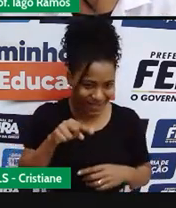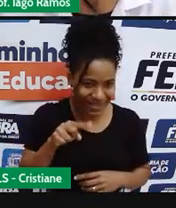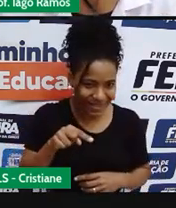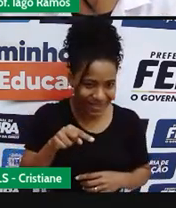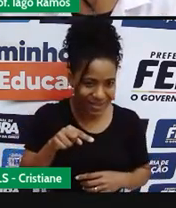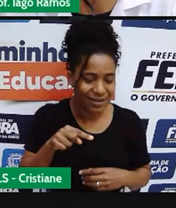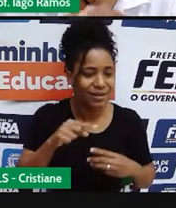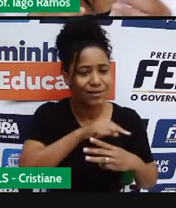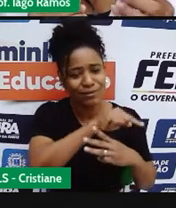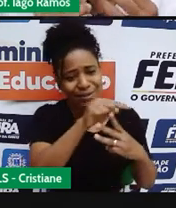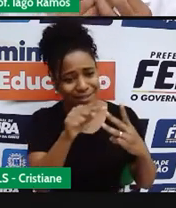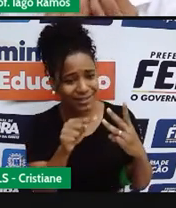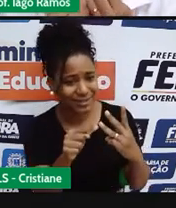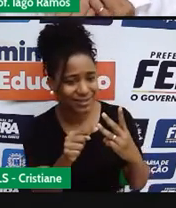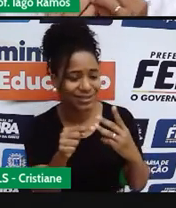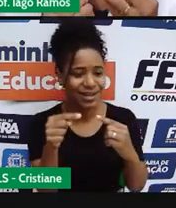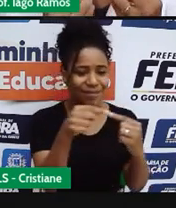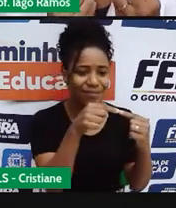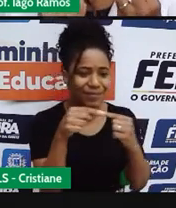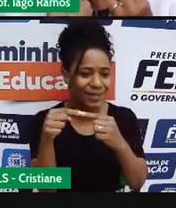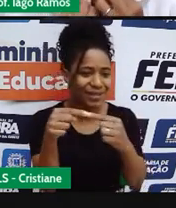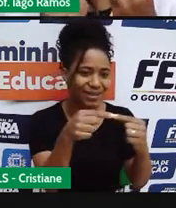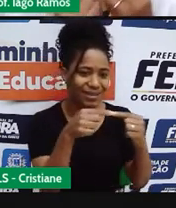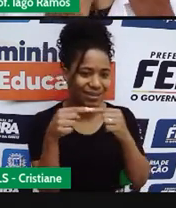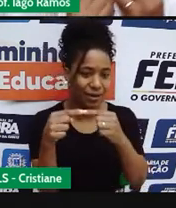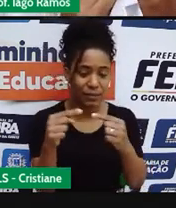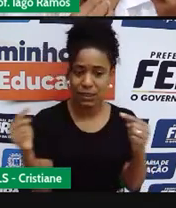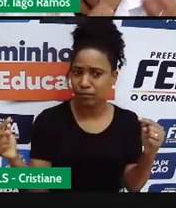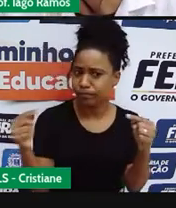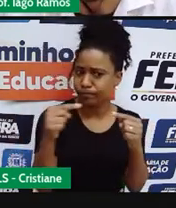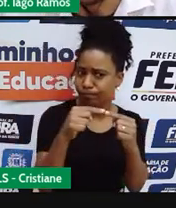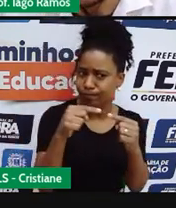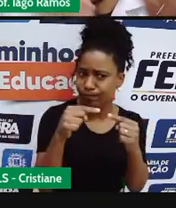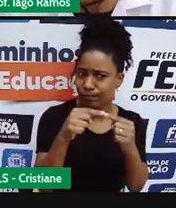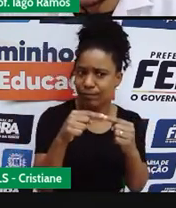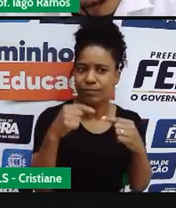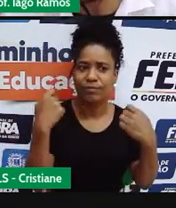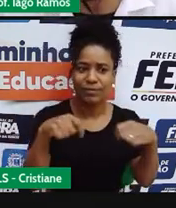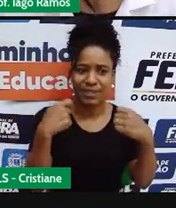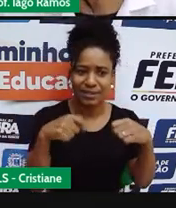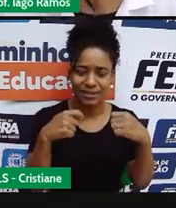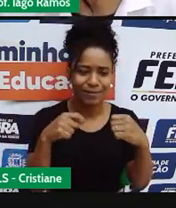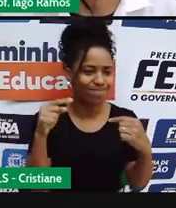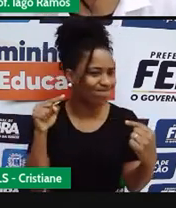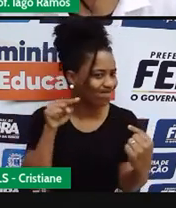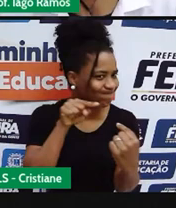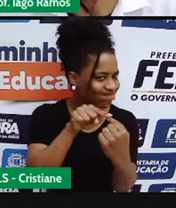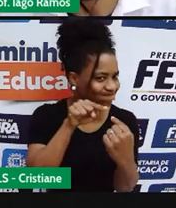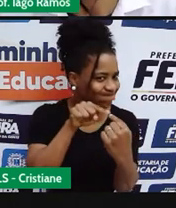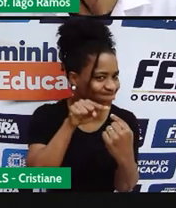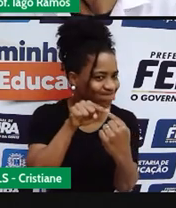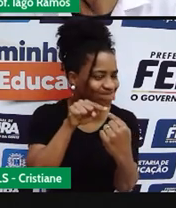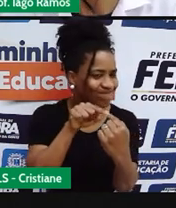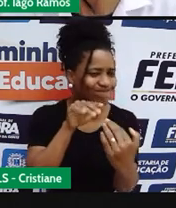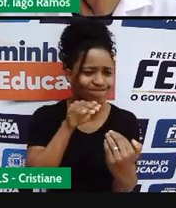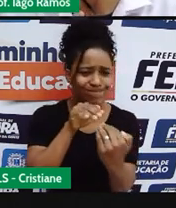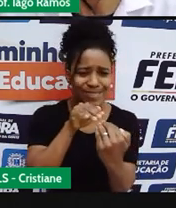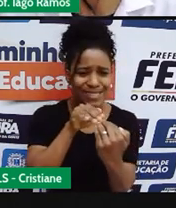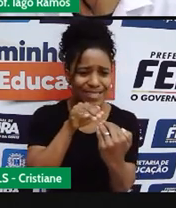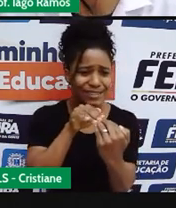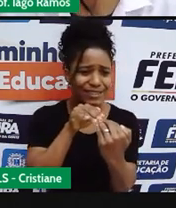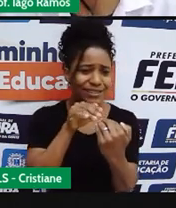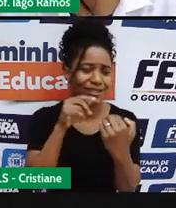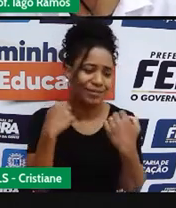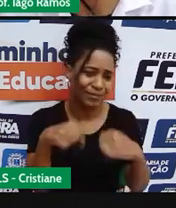essas grandezas se relacionam, se comunicam. Ó aquela comunicação que eu estava falando. e elas